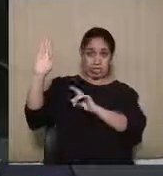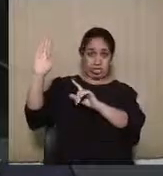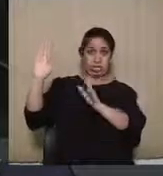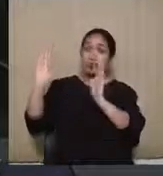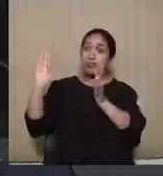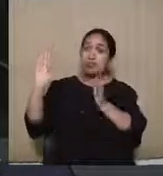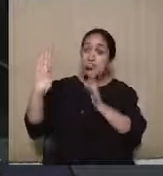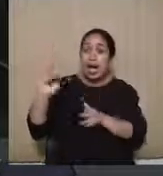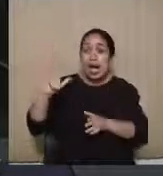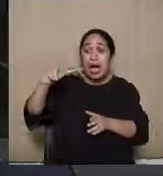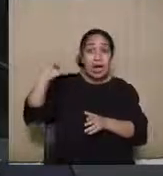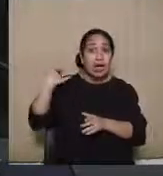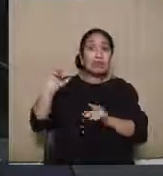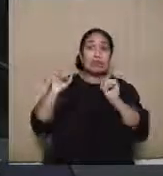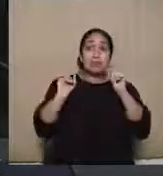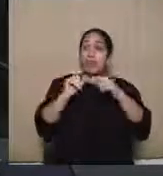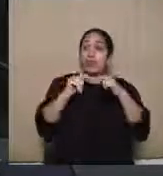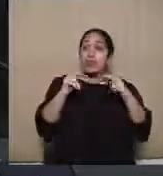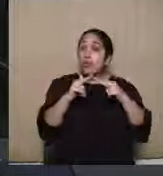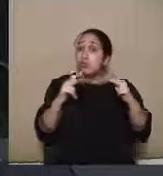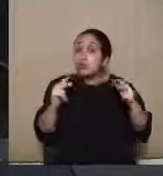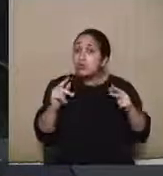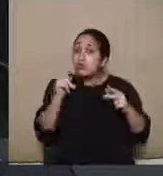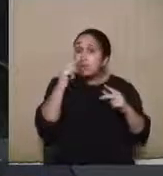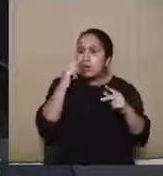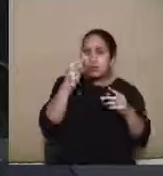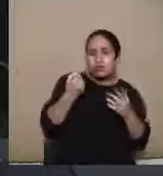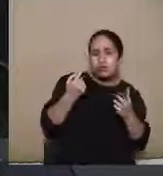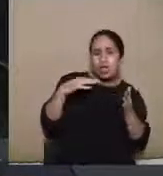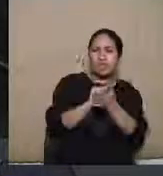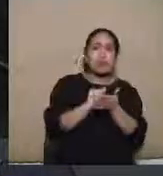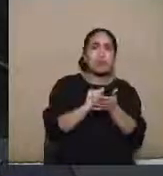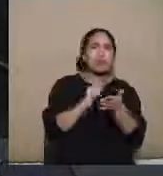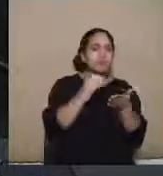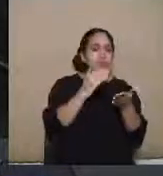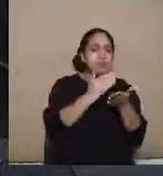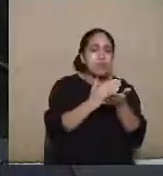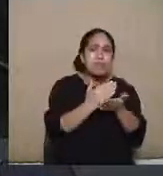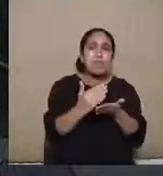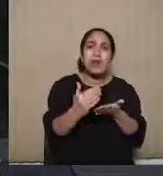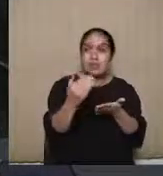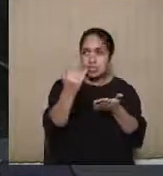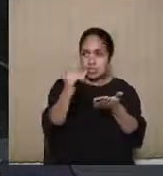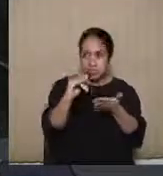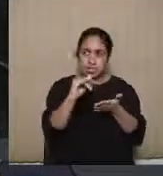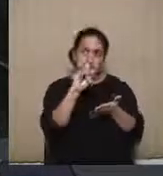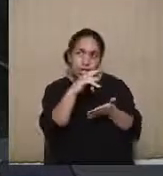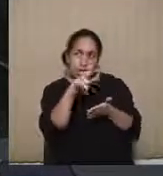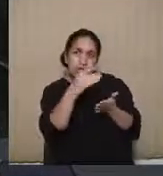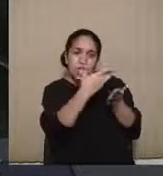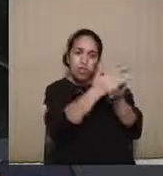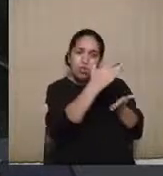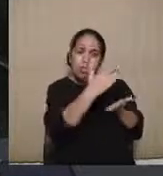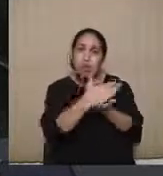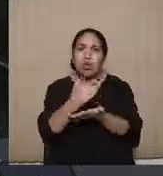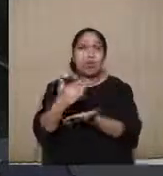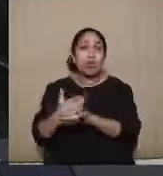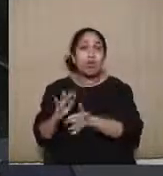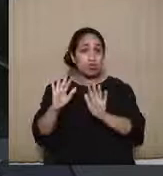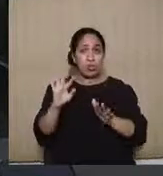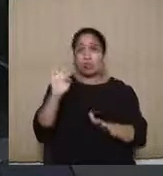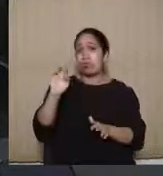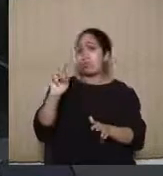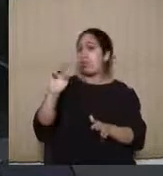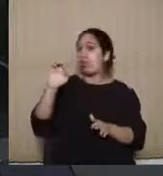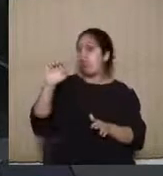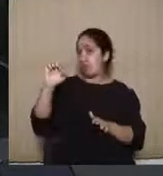para que os recursos contra a impugnação de candidatura sejam registrados e quem tiver que ser impugnado é, chega, o TRE decide,